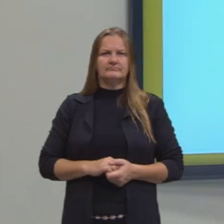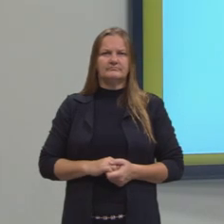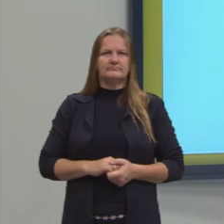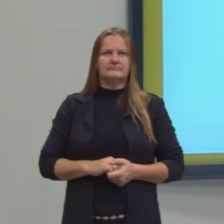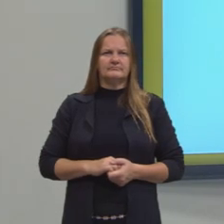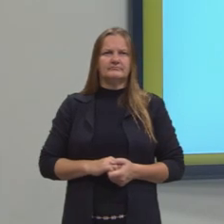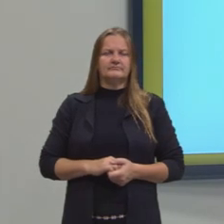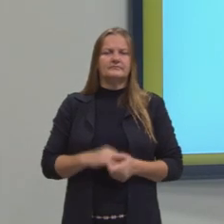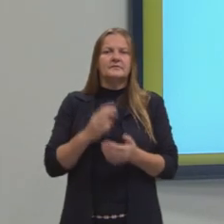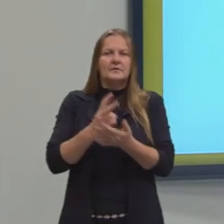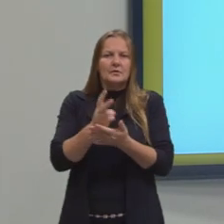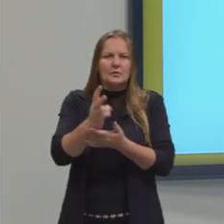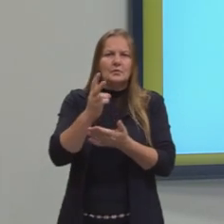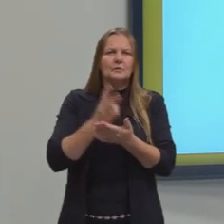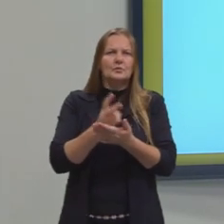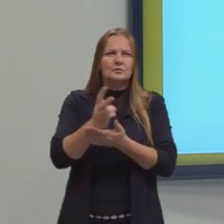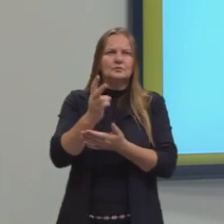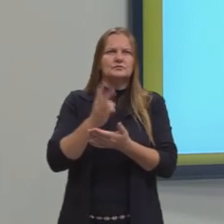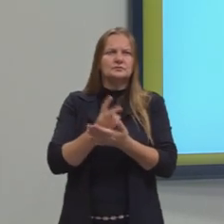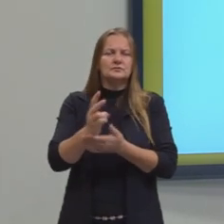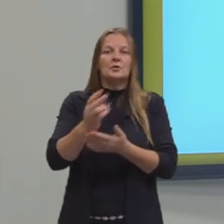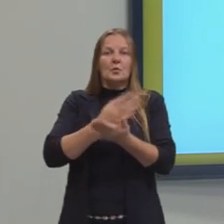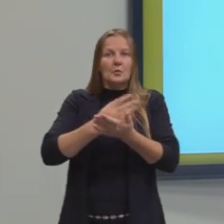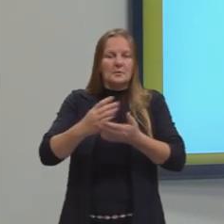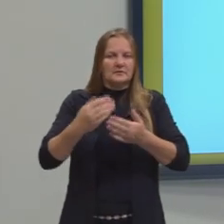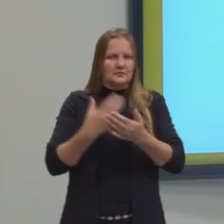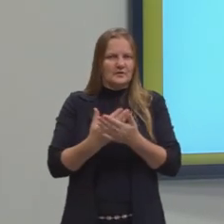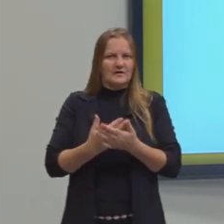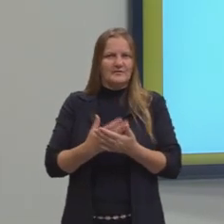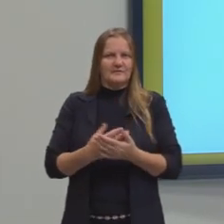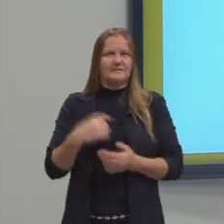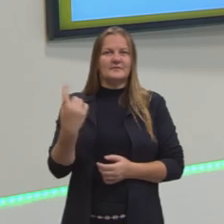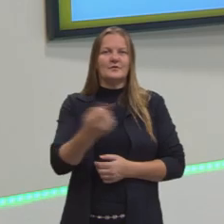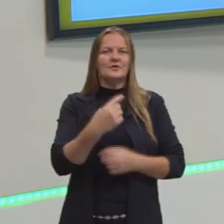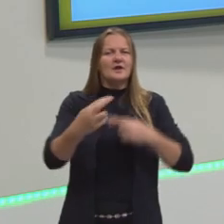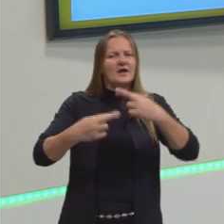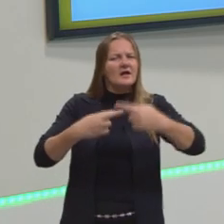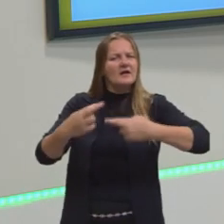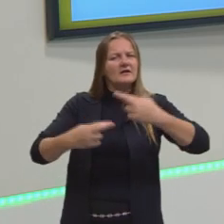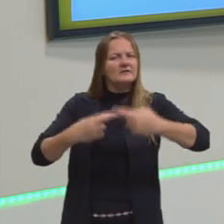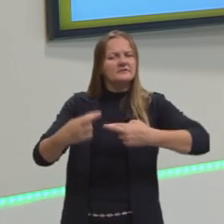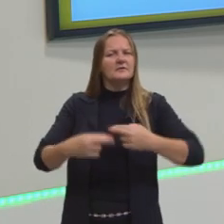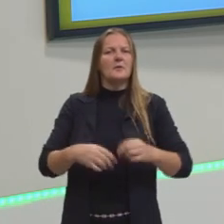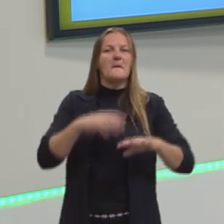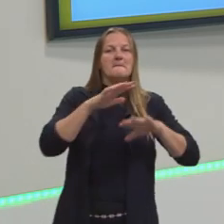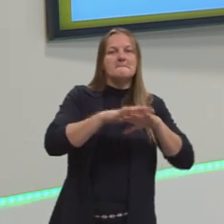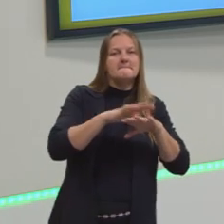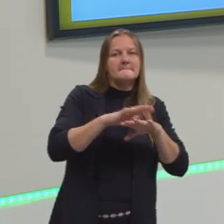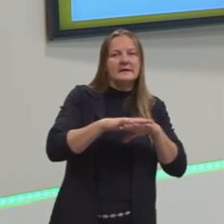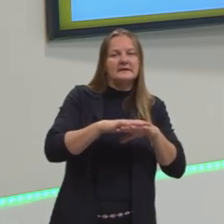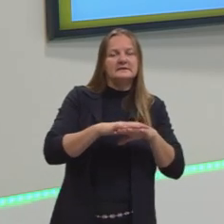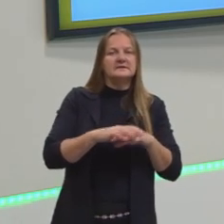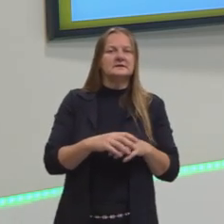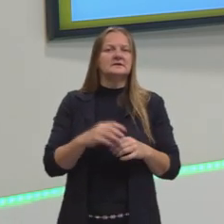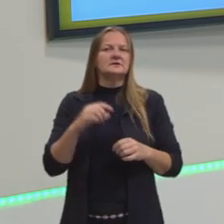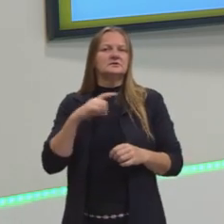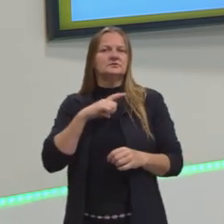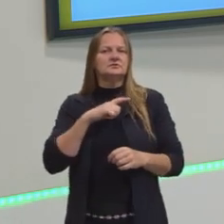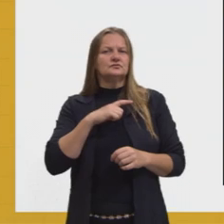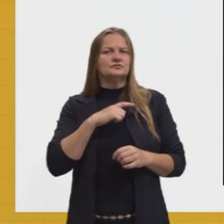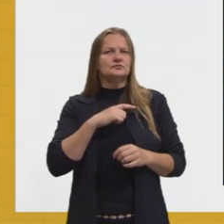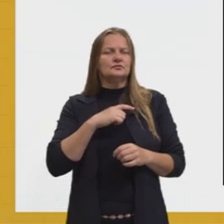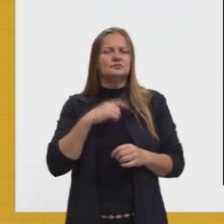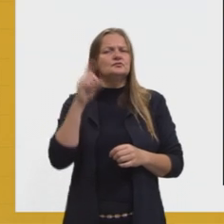Então, continuando, como eu falei no começo da aula, eu falei sobre a relação, então, da matemática com o nosso